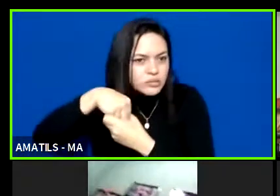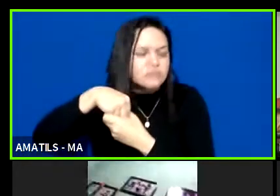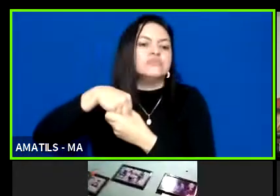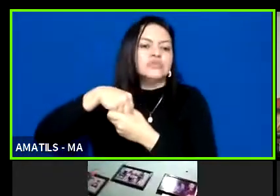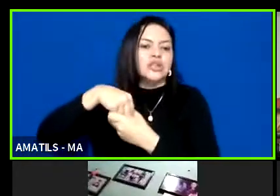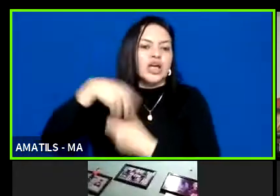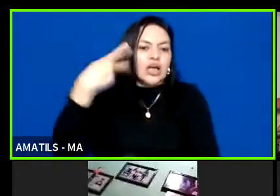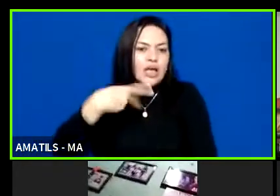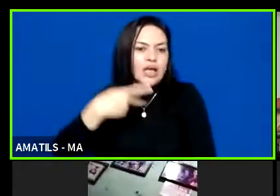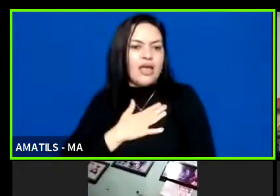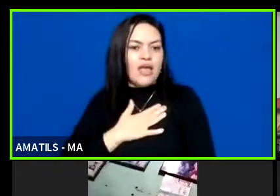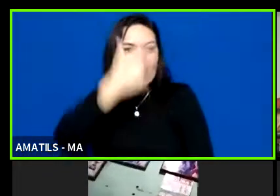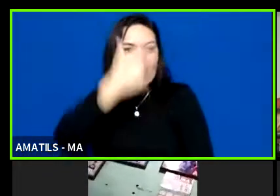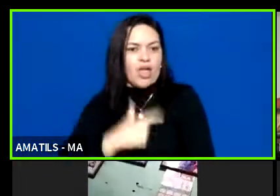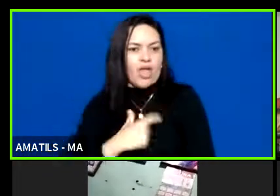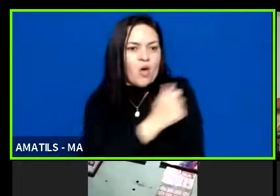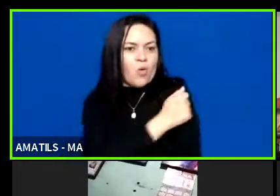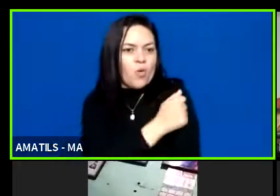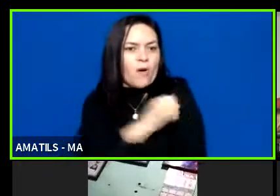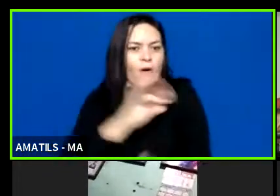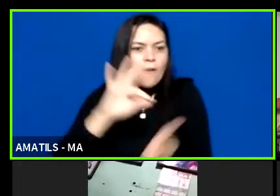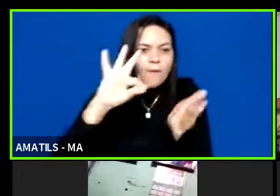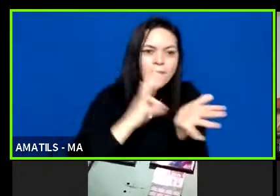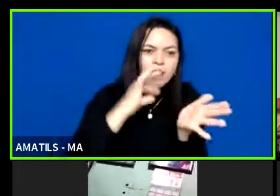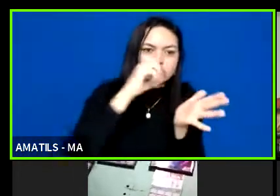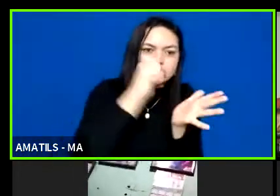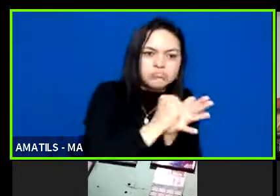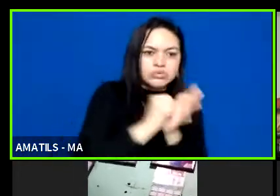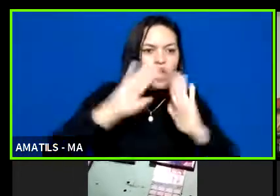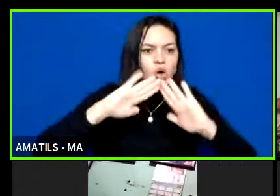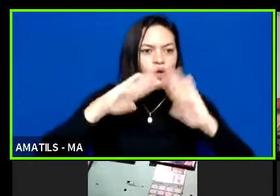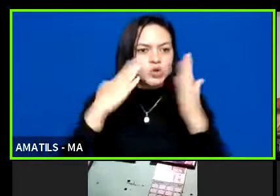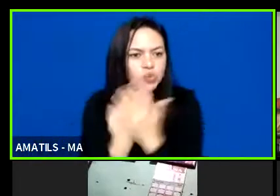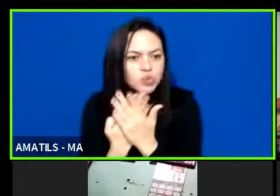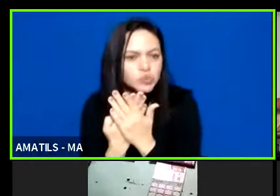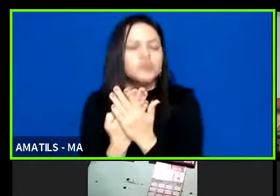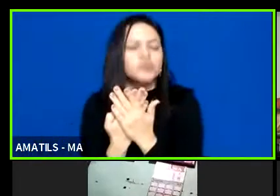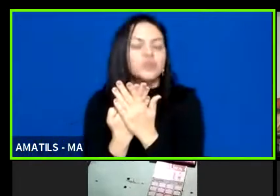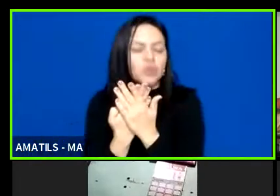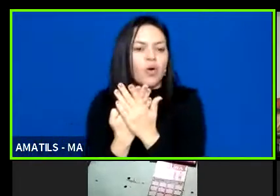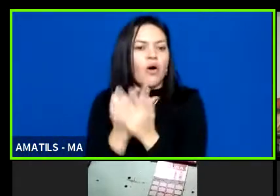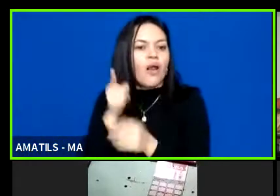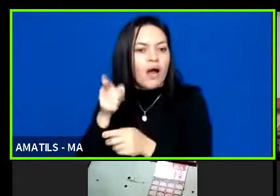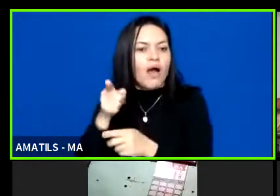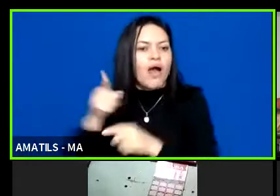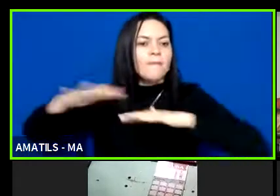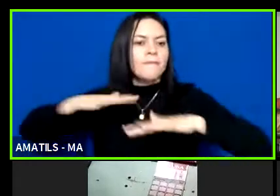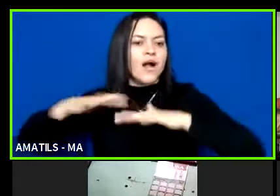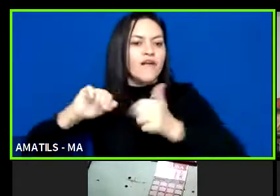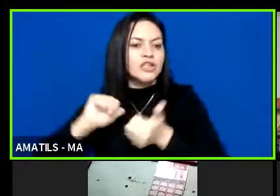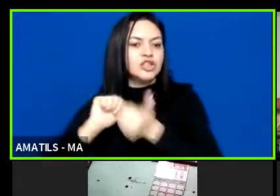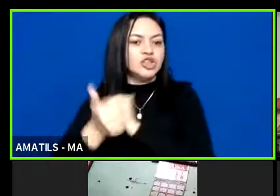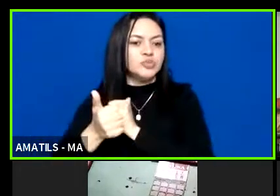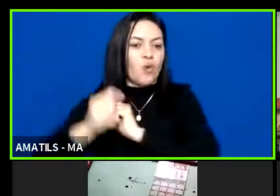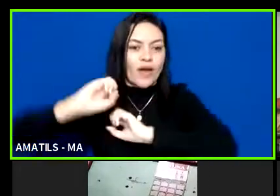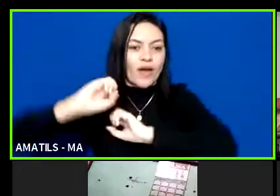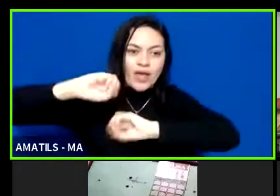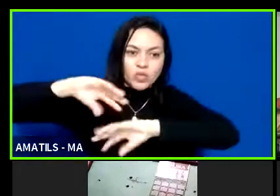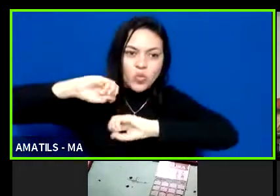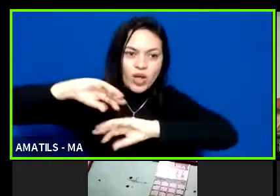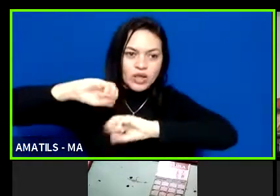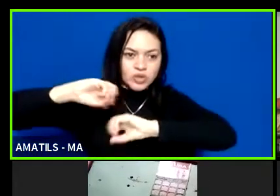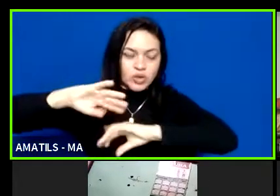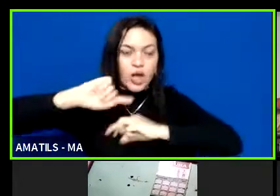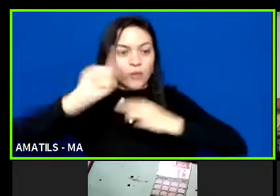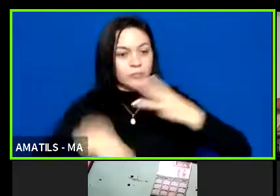um estudante frequente, matriculado e frequente em qualquer escola, é tida como manifestação esportiva educacional. E,